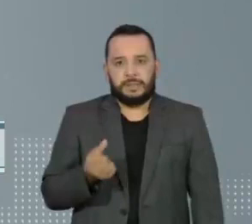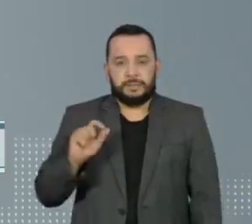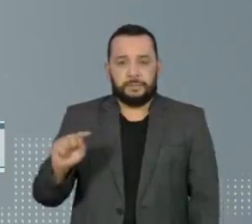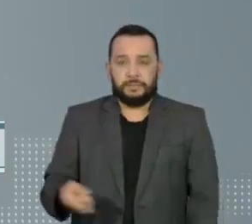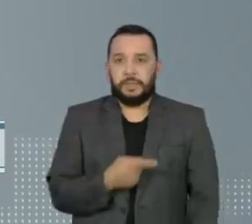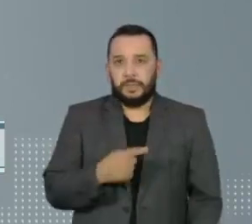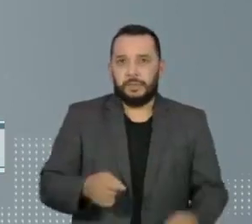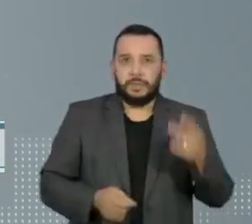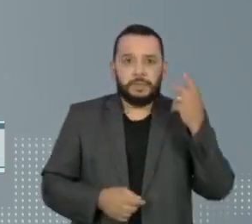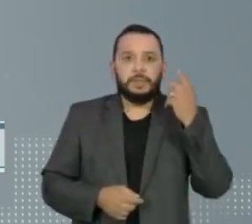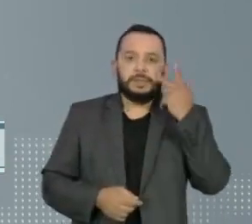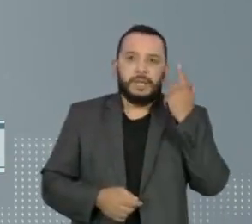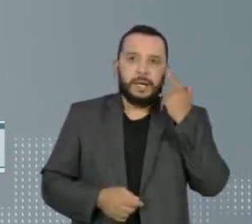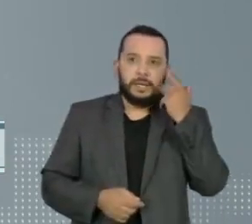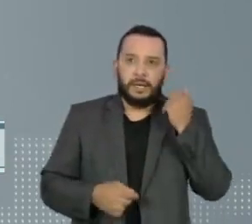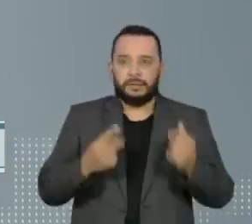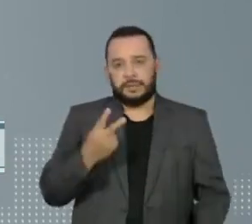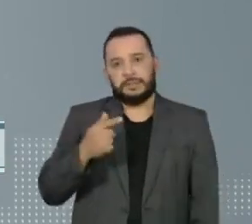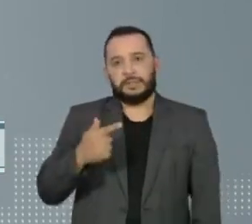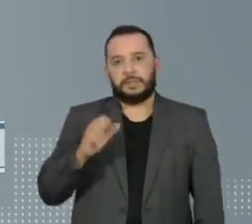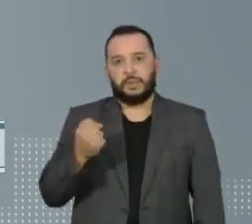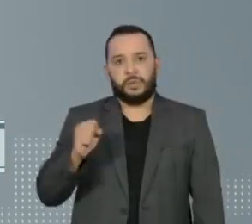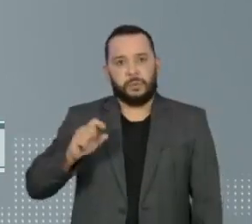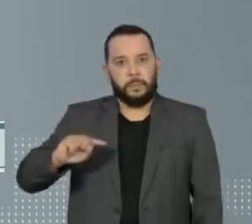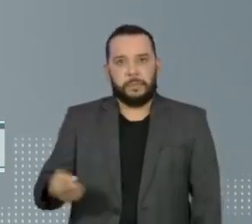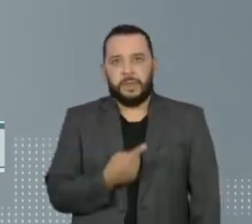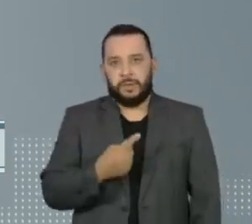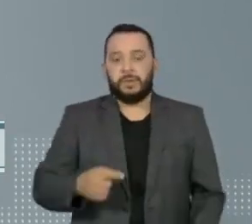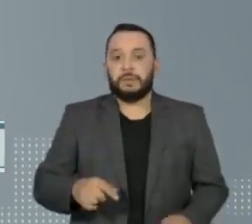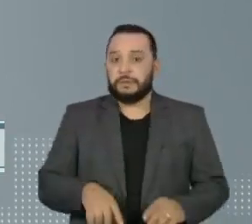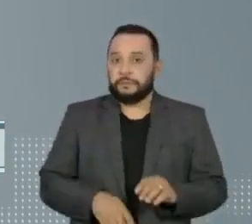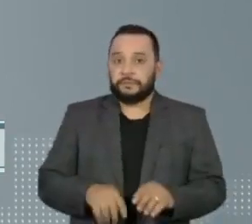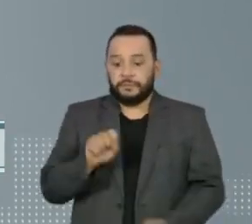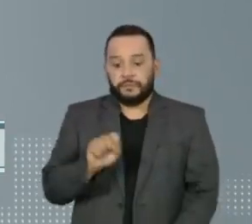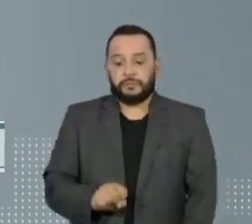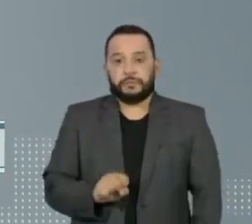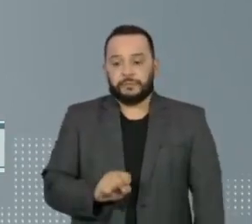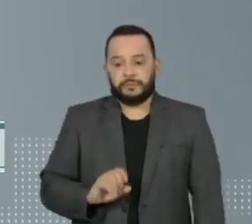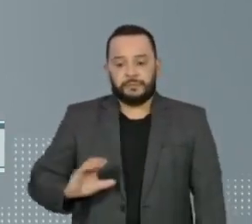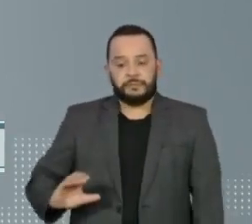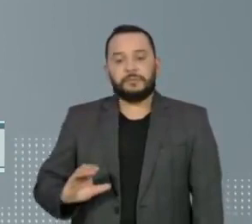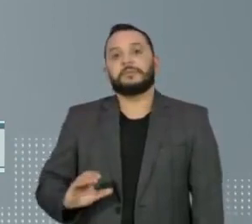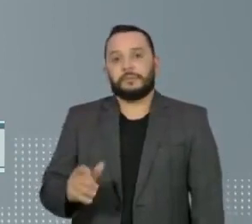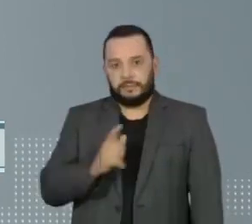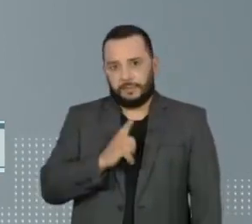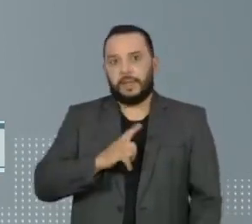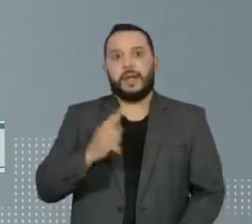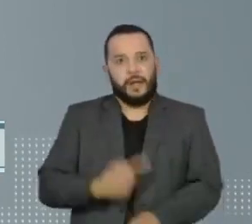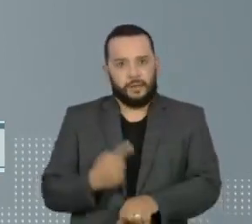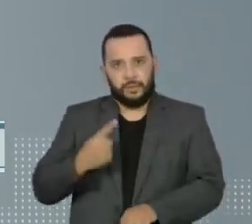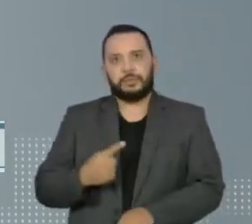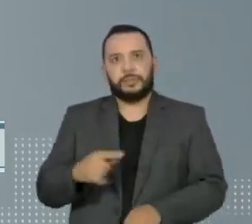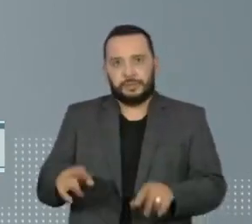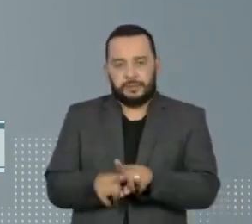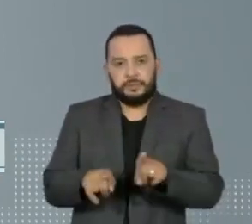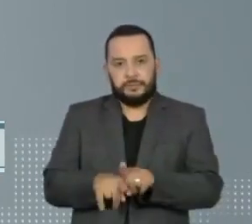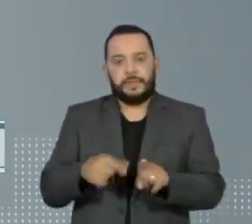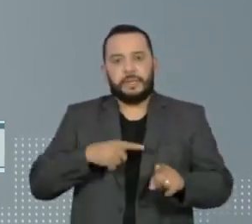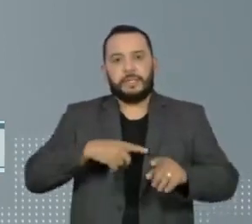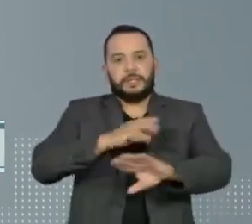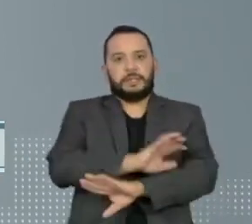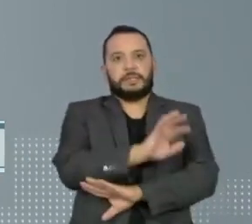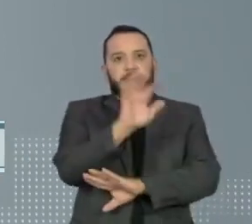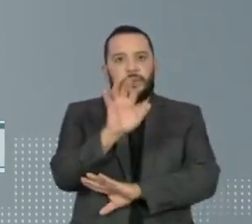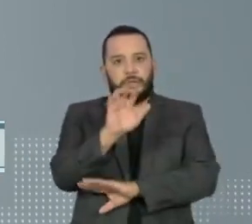e Ceará, com 278 mil. Na região sul, Santa Catarina tem mais casos. No centro-oeste, o